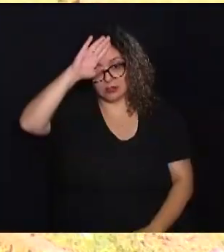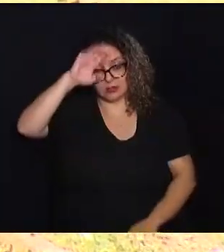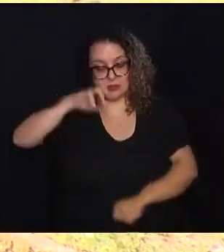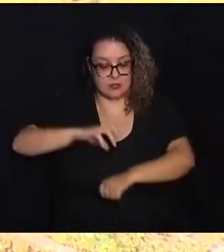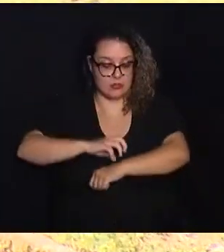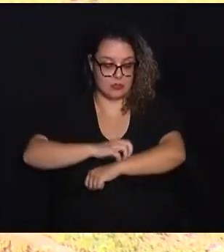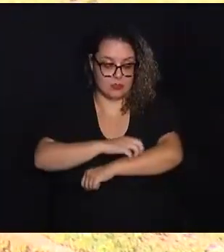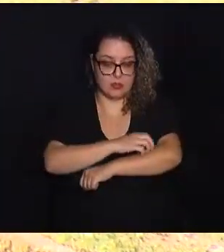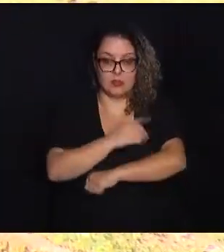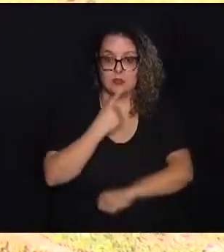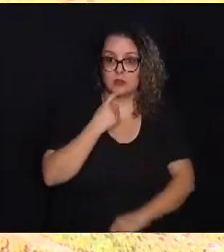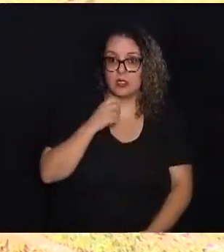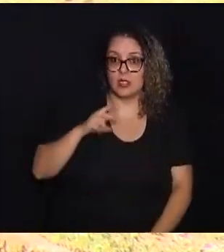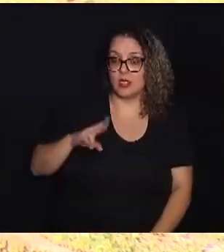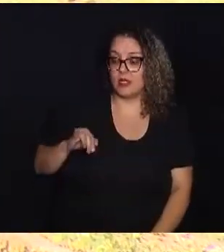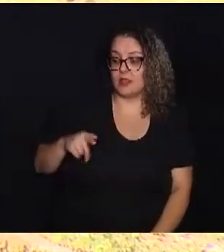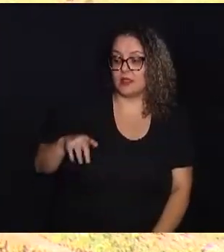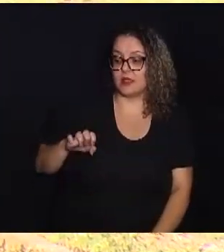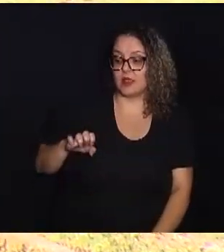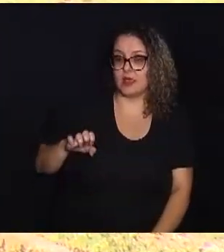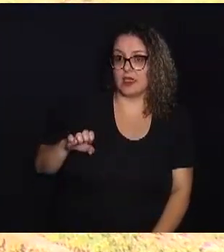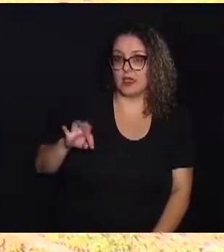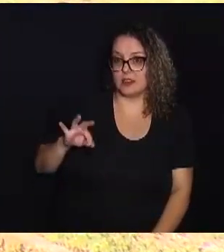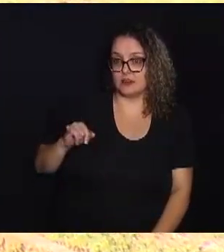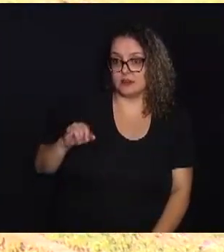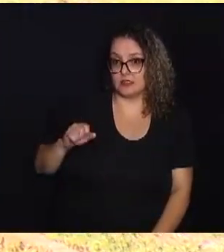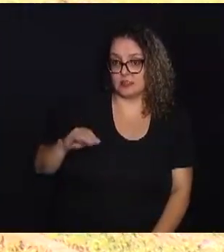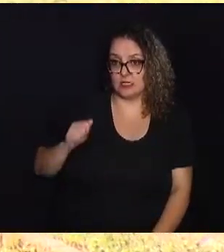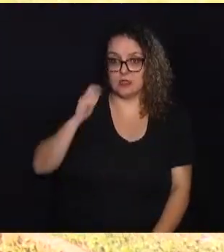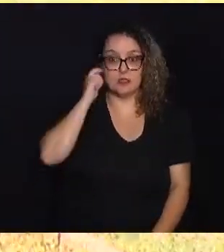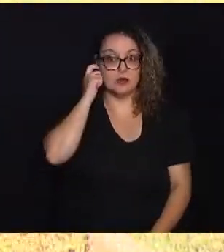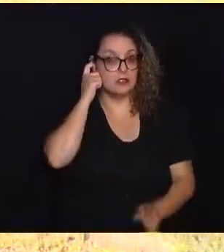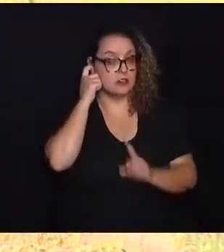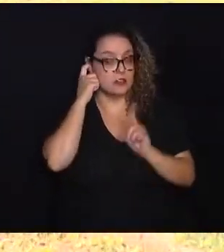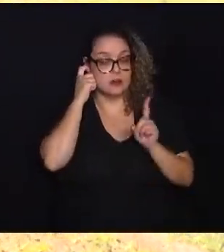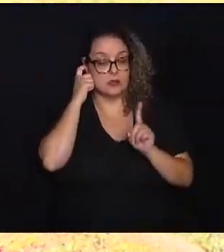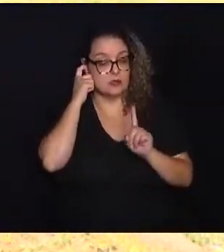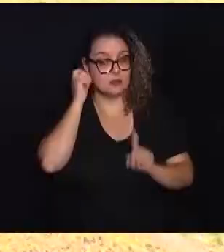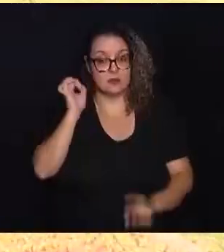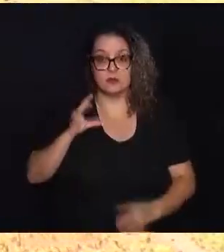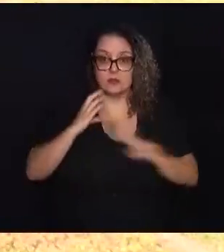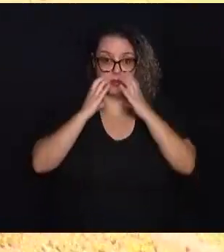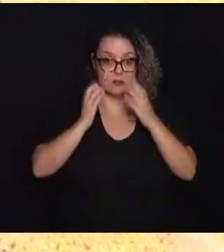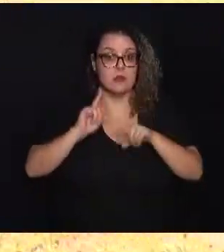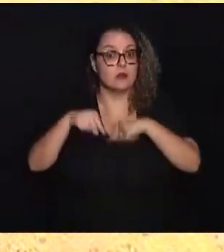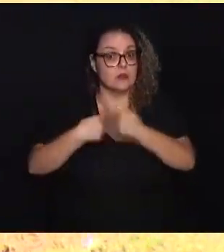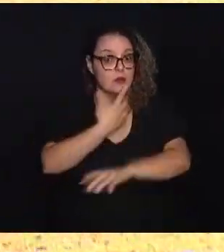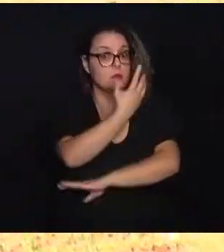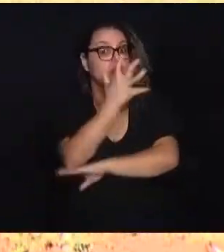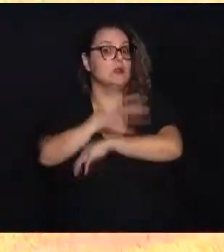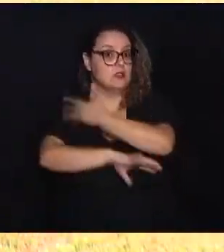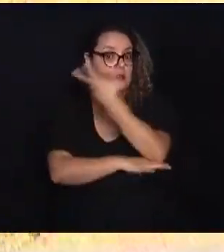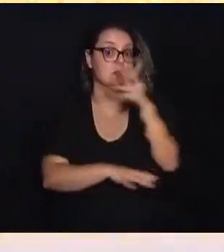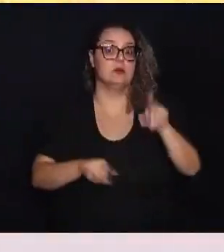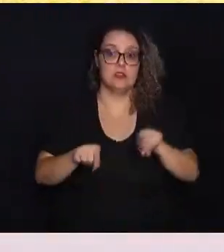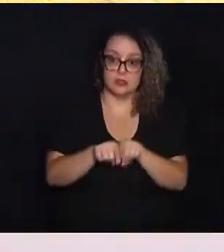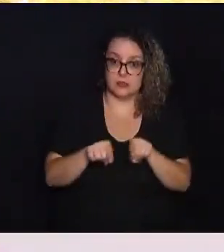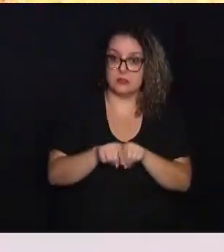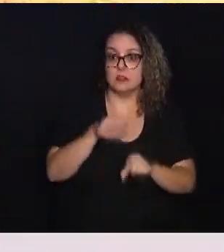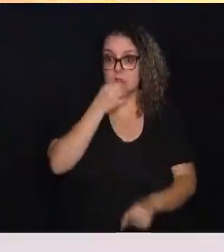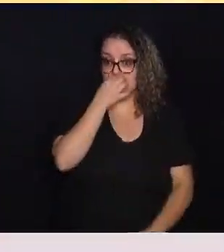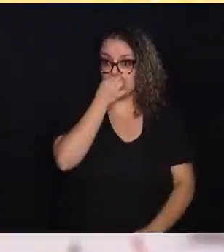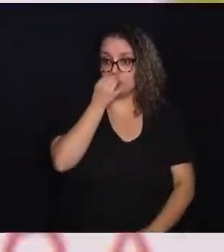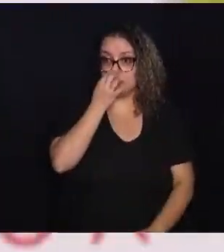tem a circulação da riquetsia. A riquetsia da febre maculosa não circula só em capivara, circula em outros animais silvestres.